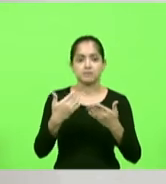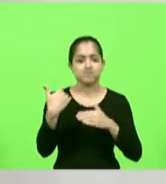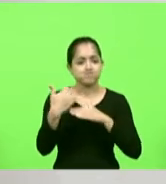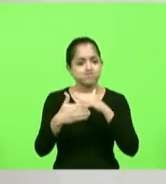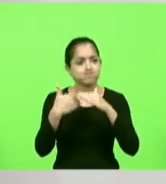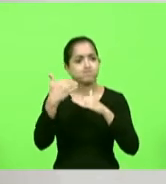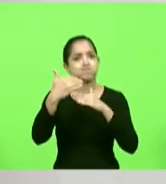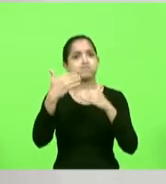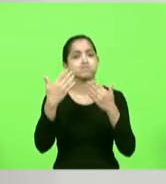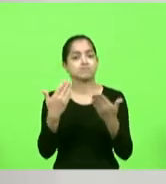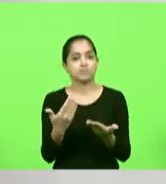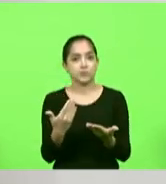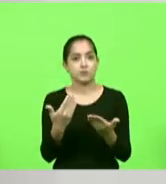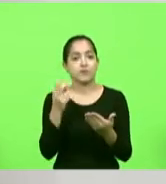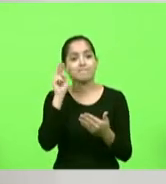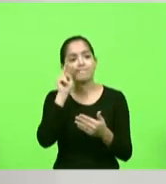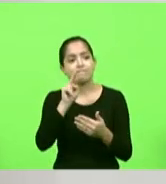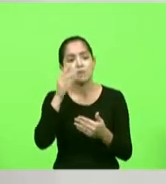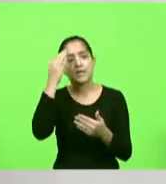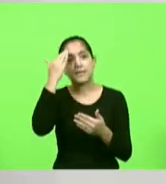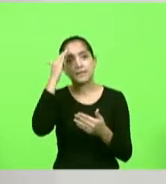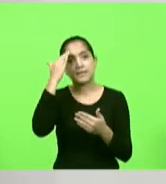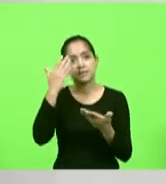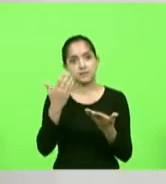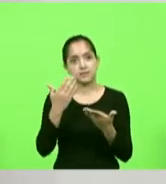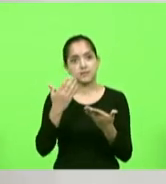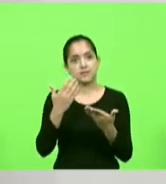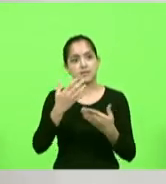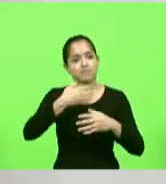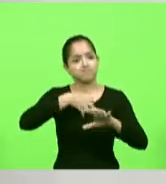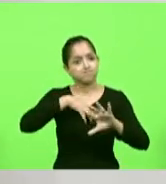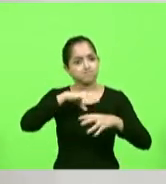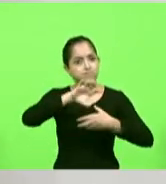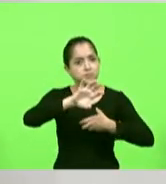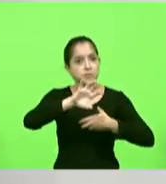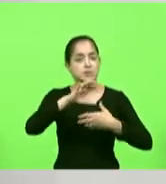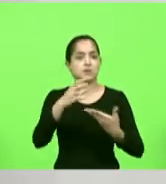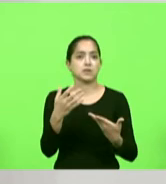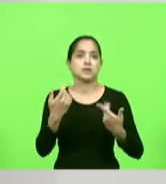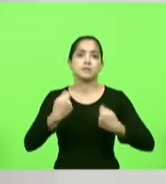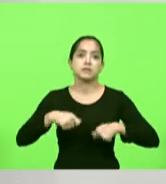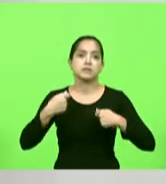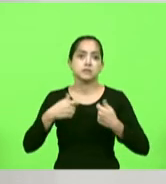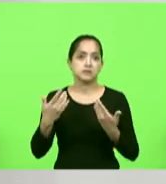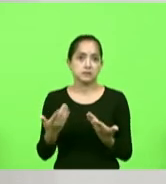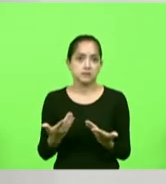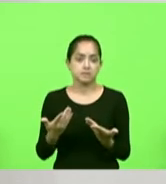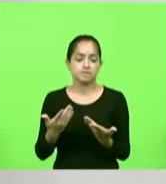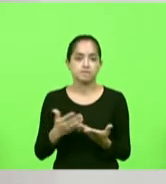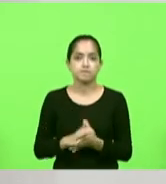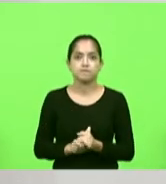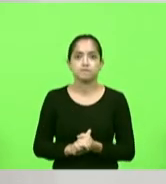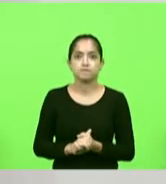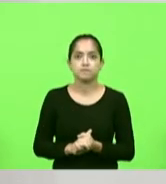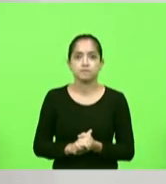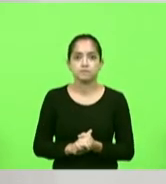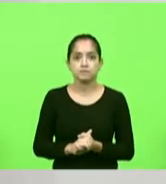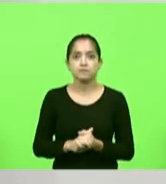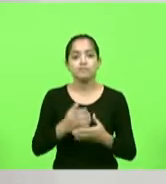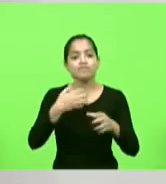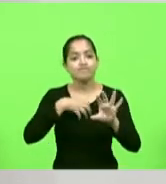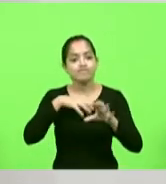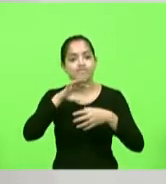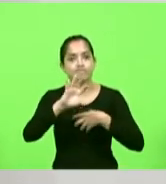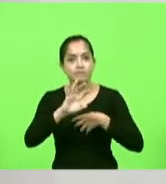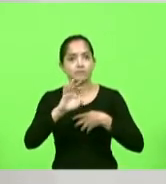olhar nós precisamos entender e se colocar no lugar do outro ter a empatia ter empatia